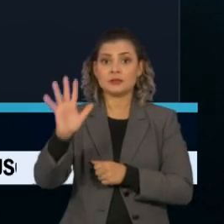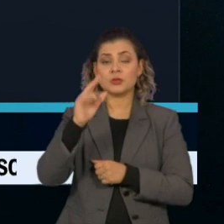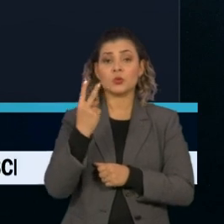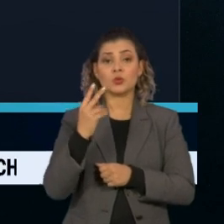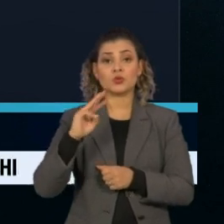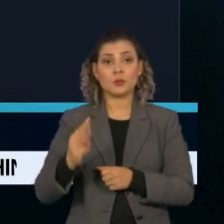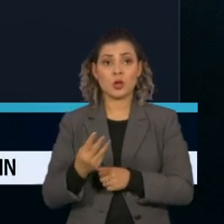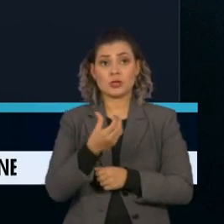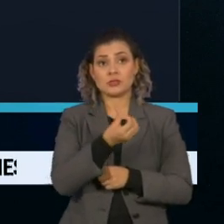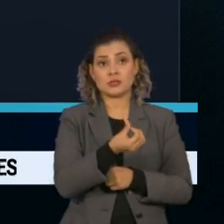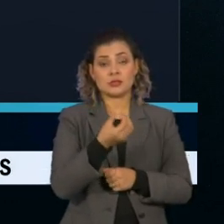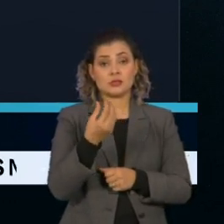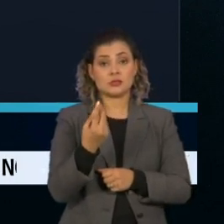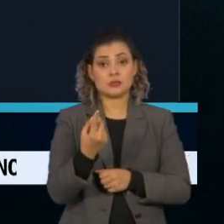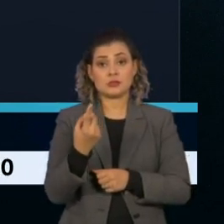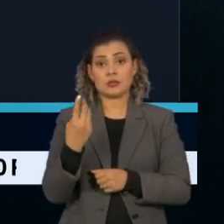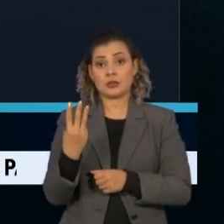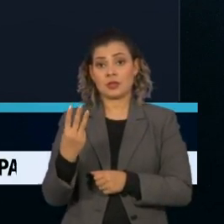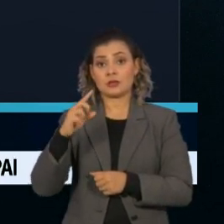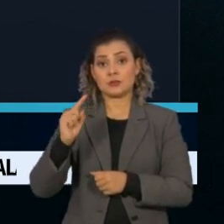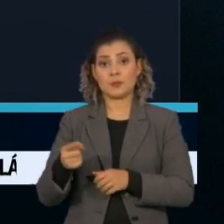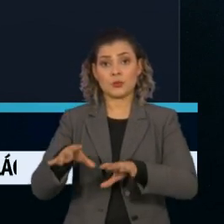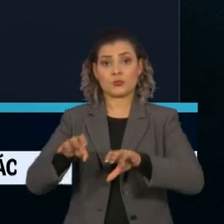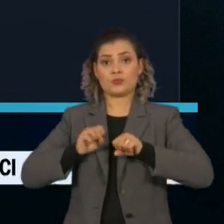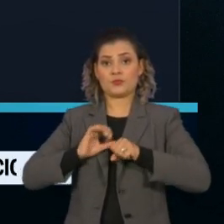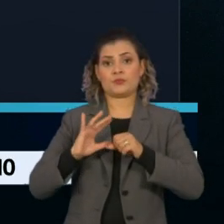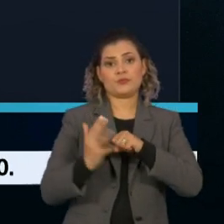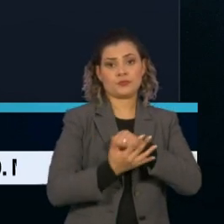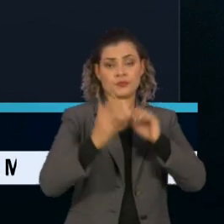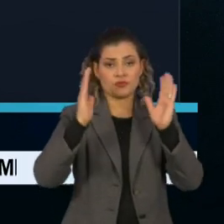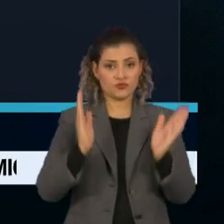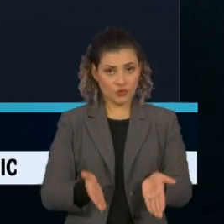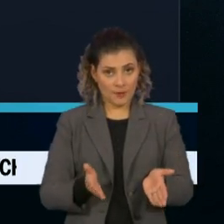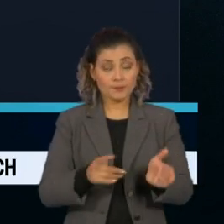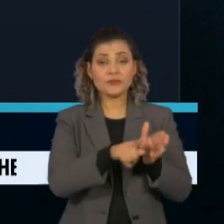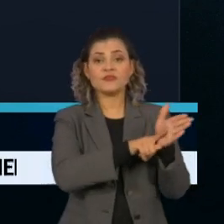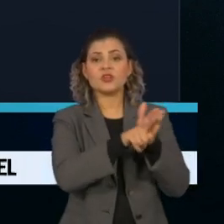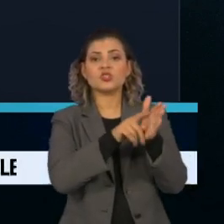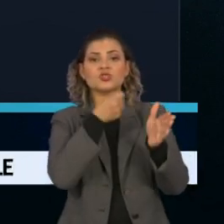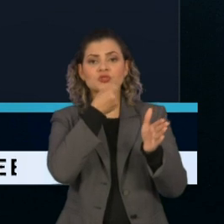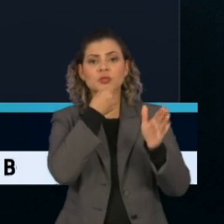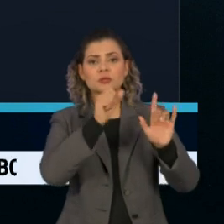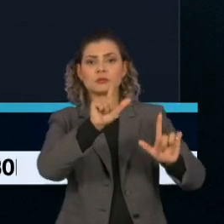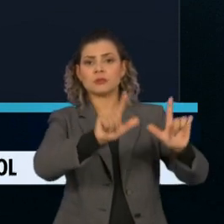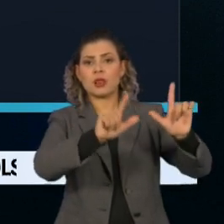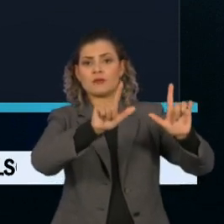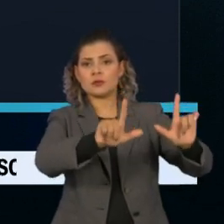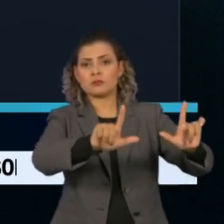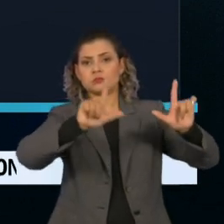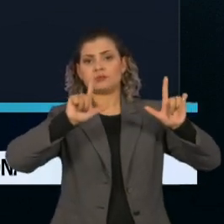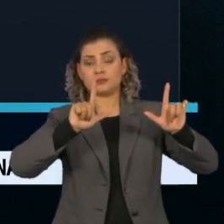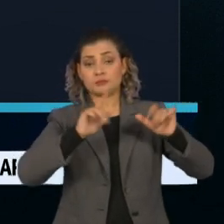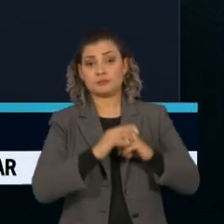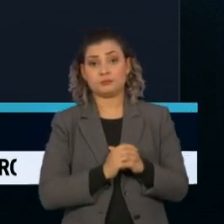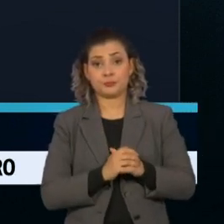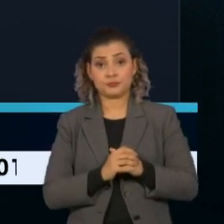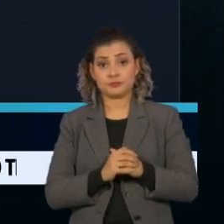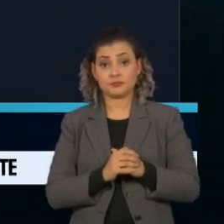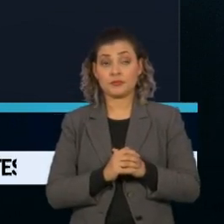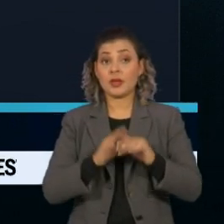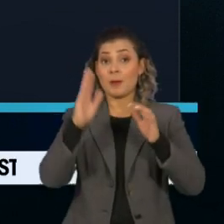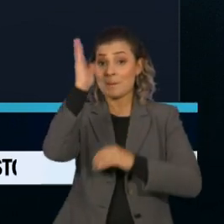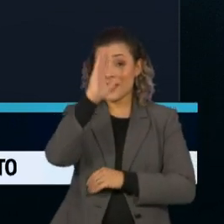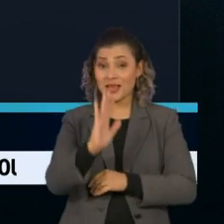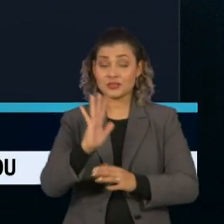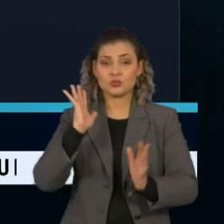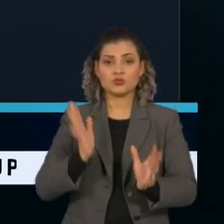milhões 613 mil casos confirmados da Covid-19, de acordo com o consórcio de veículos da imprensa. O